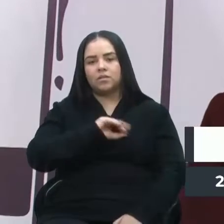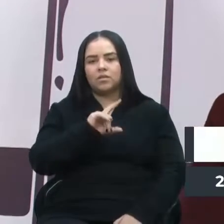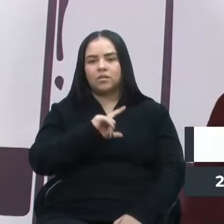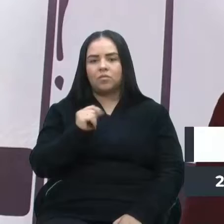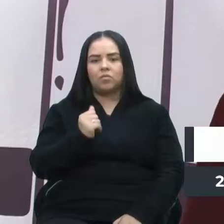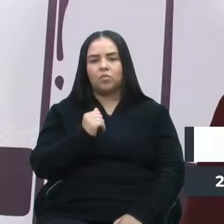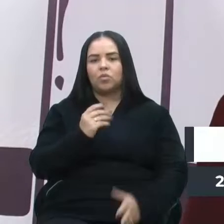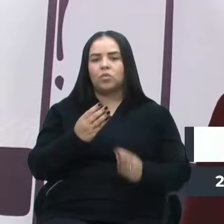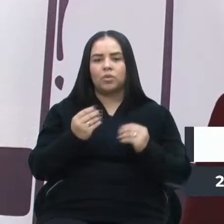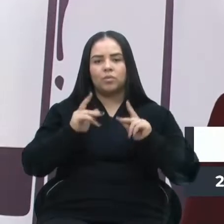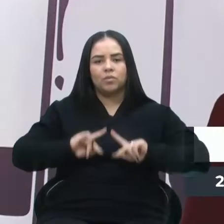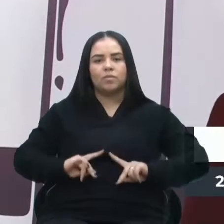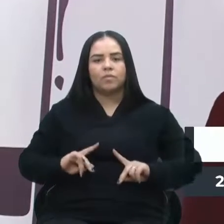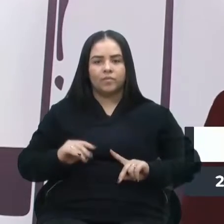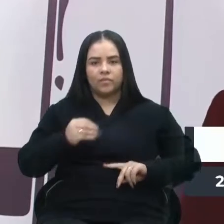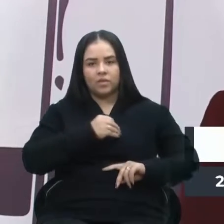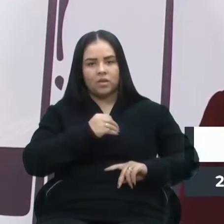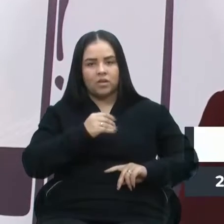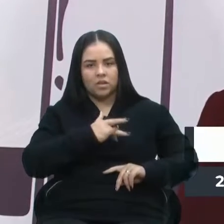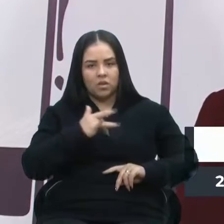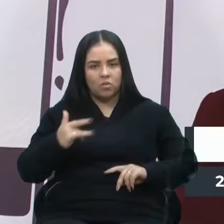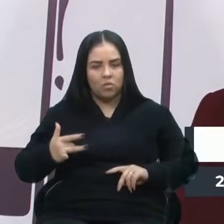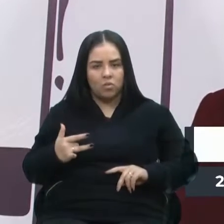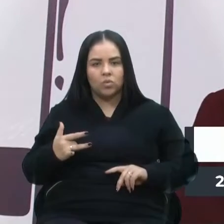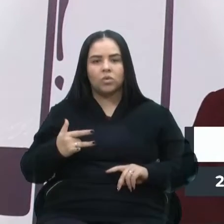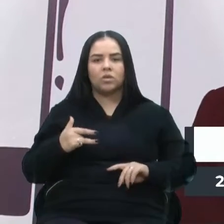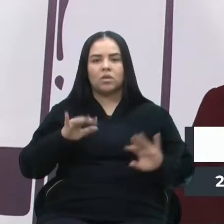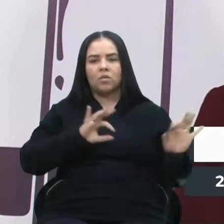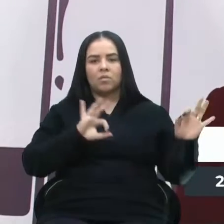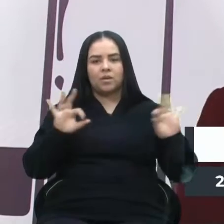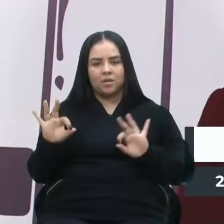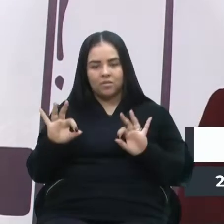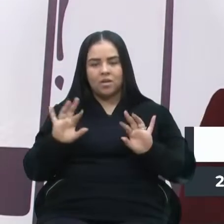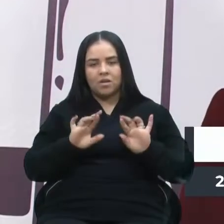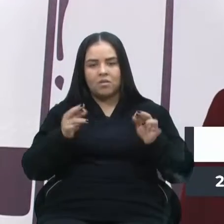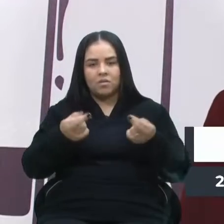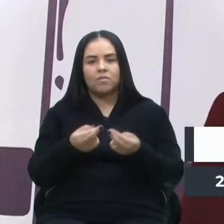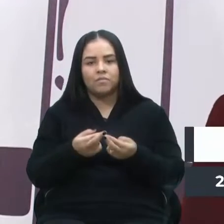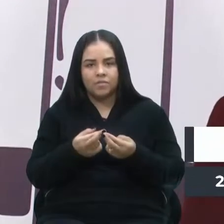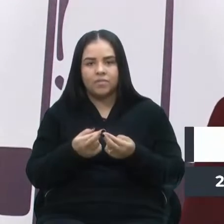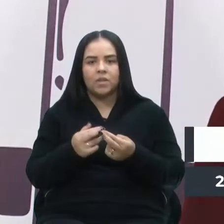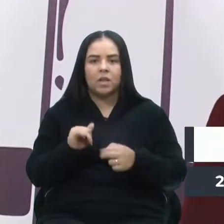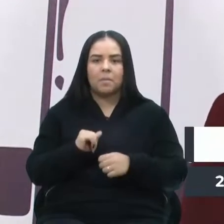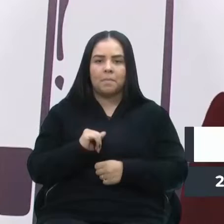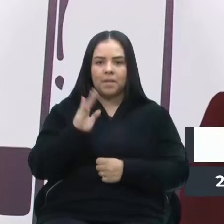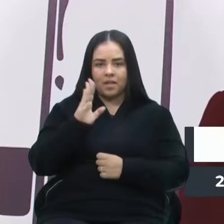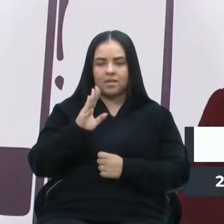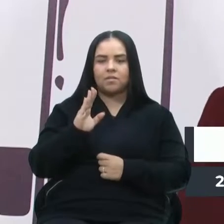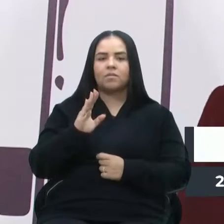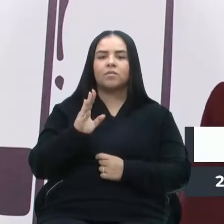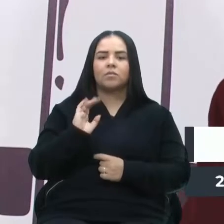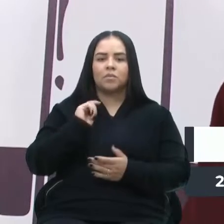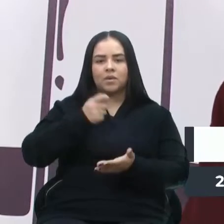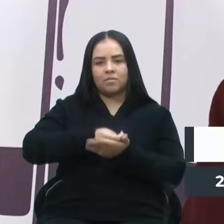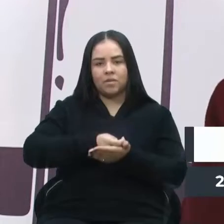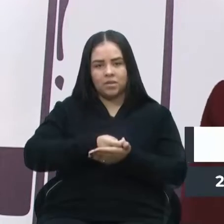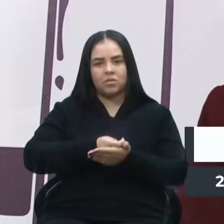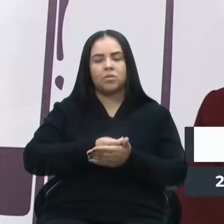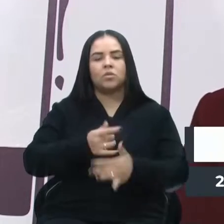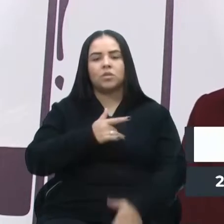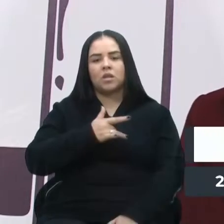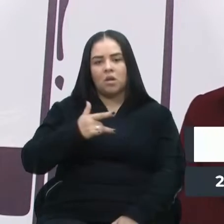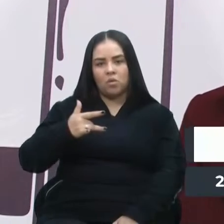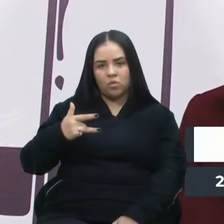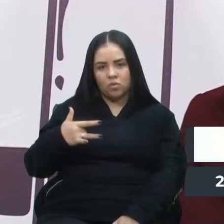agentes de saúde hoje na plateia, aqui assistindo a sessão. Então, o aumento na folha de pagamento dos agentes comunitários de saúde